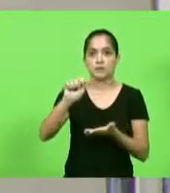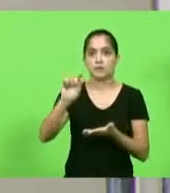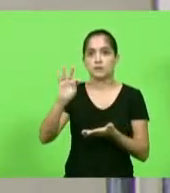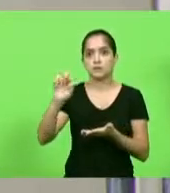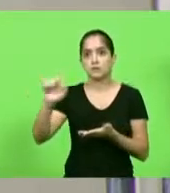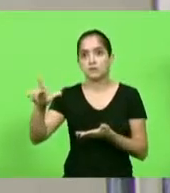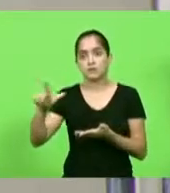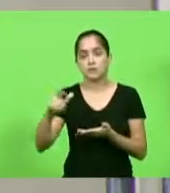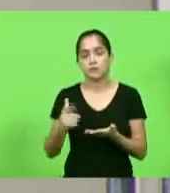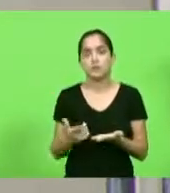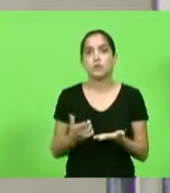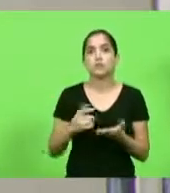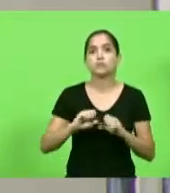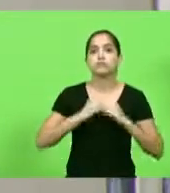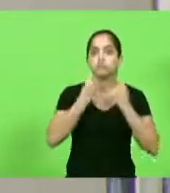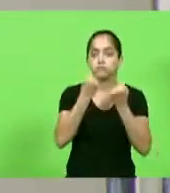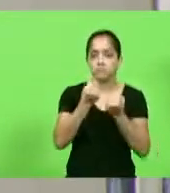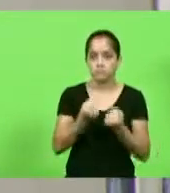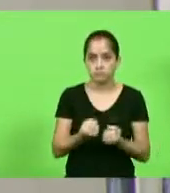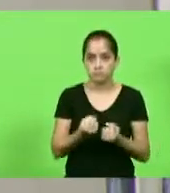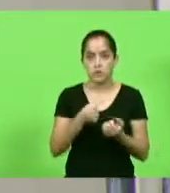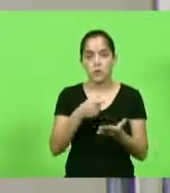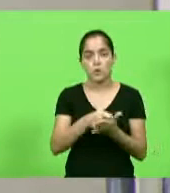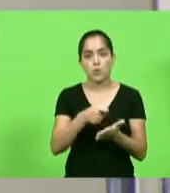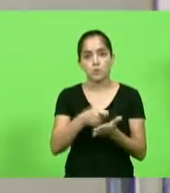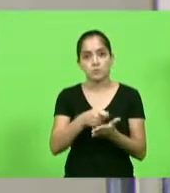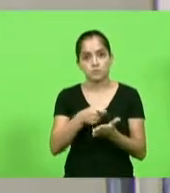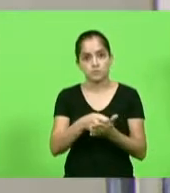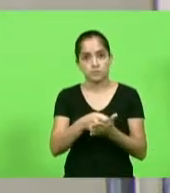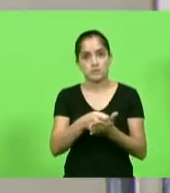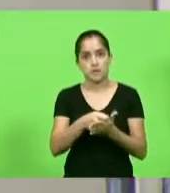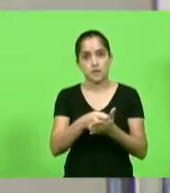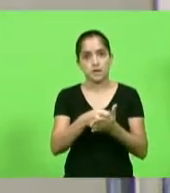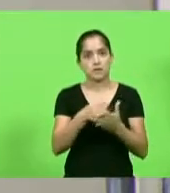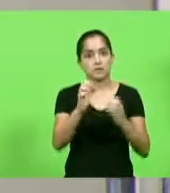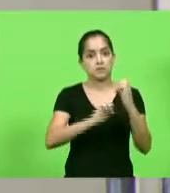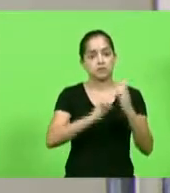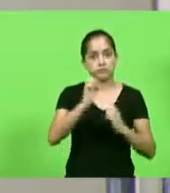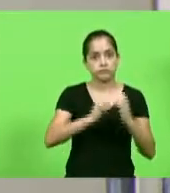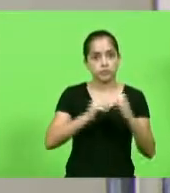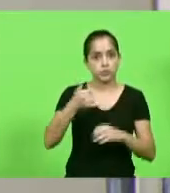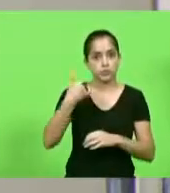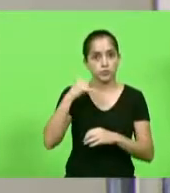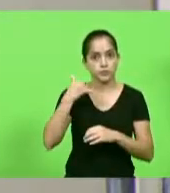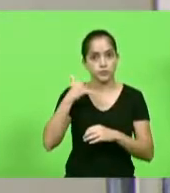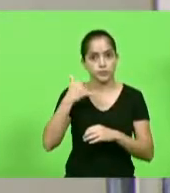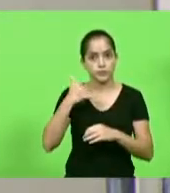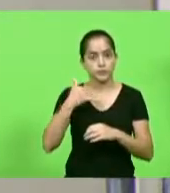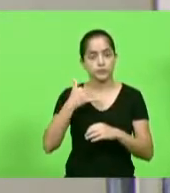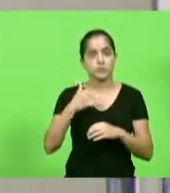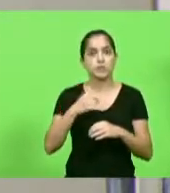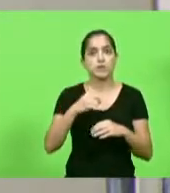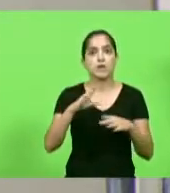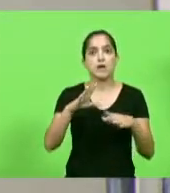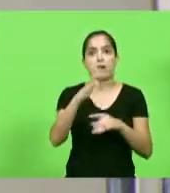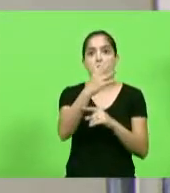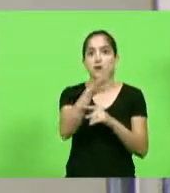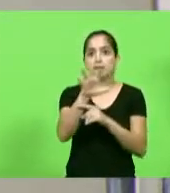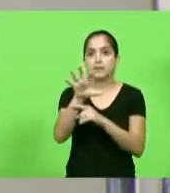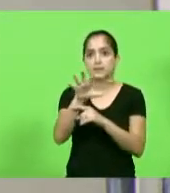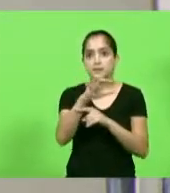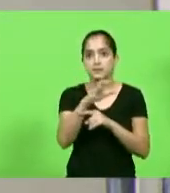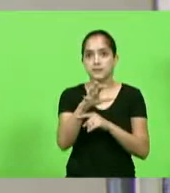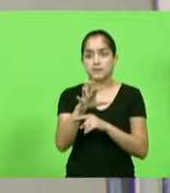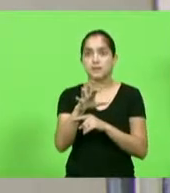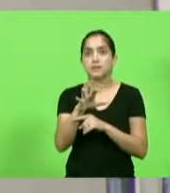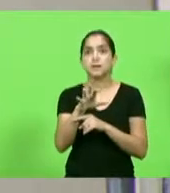que não meça esforços em cobrar das operadoras de telefonia móvel a instalação de uma antena na localidade